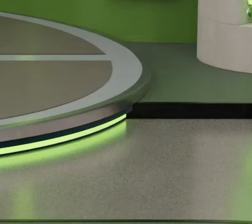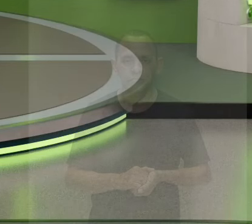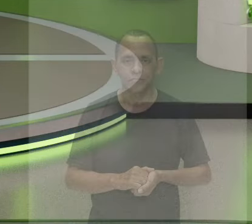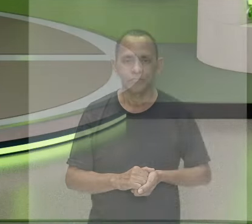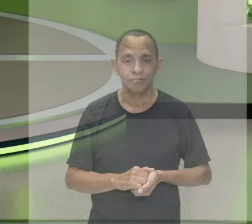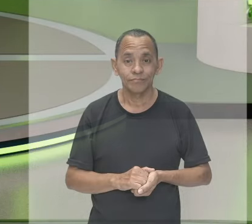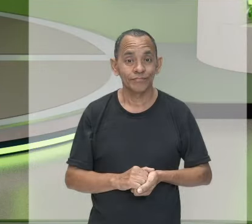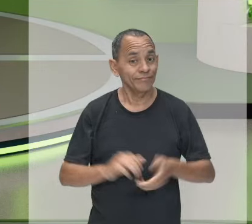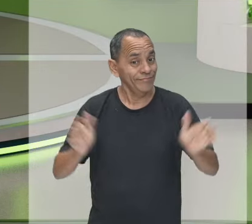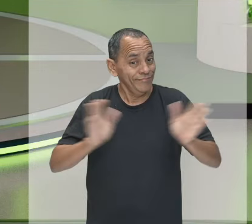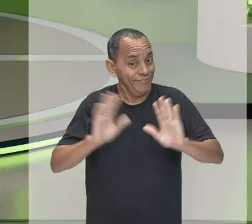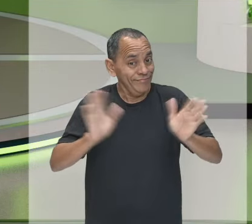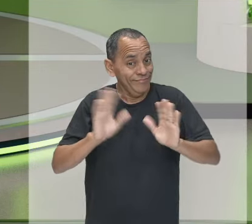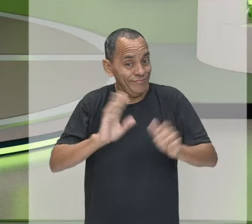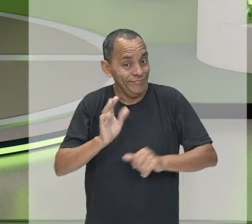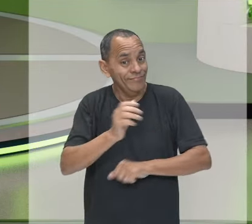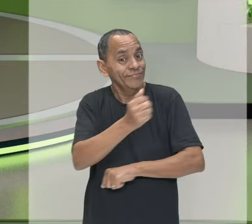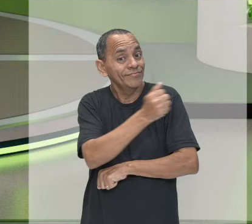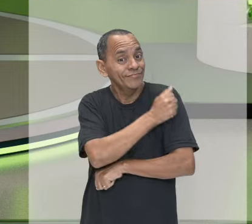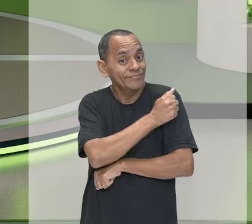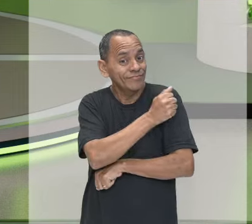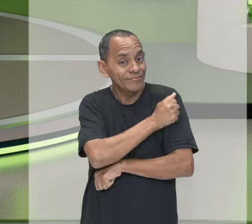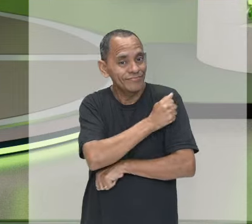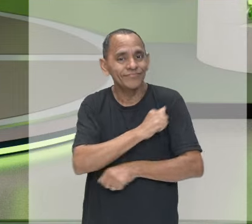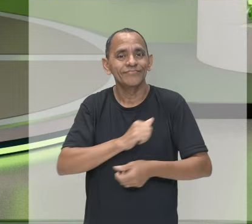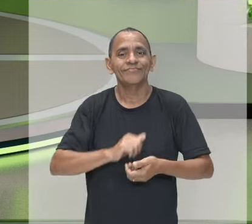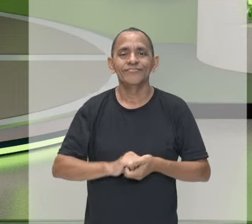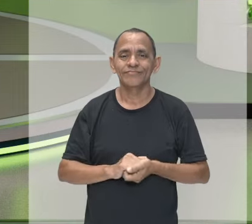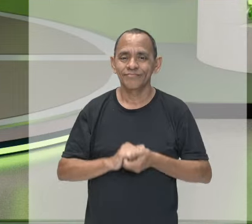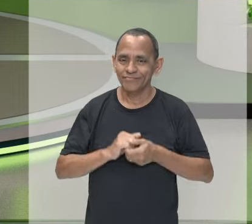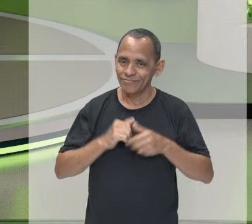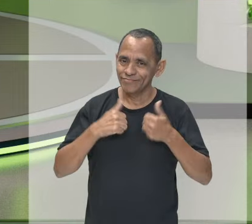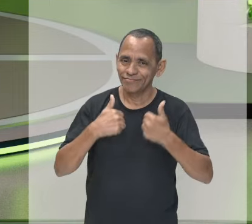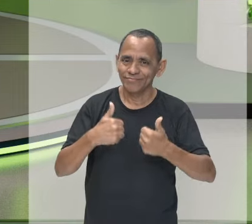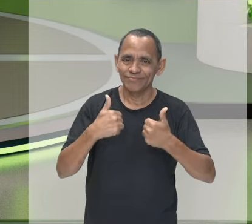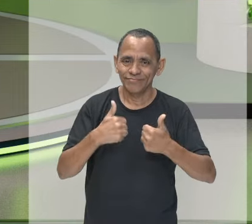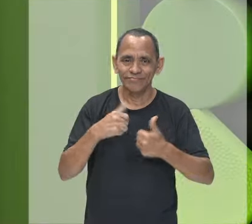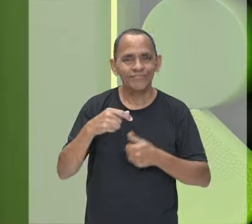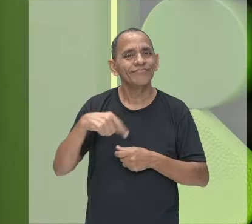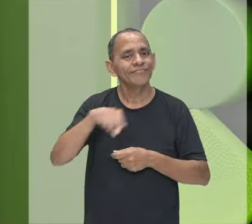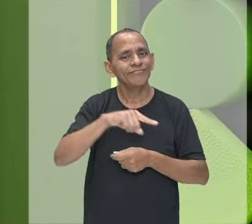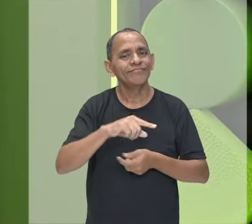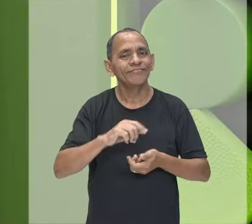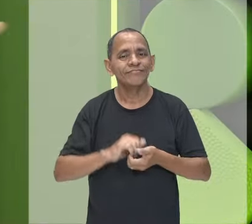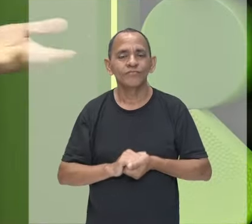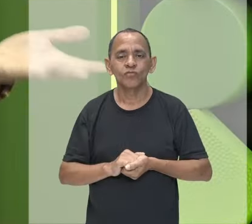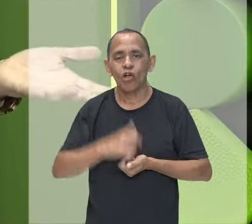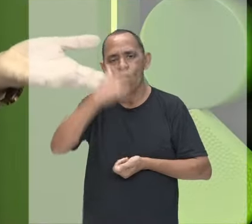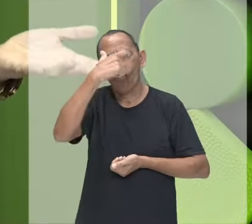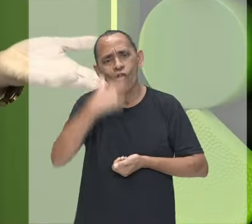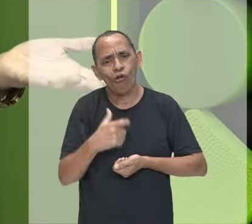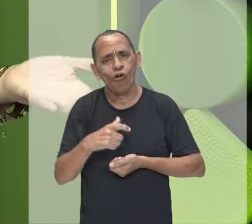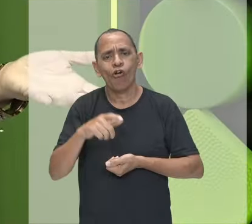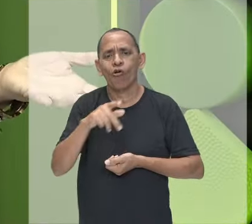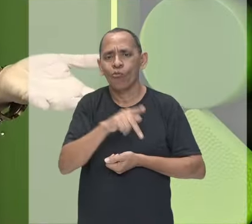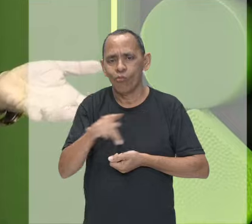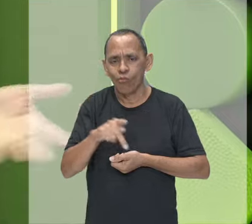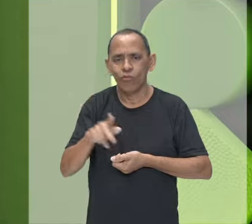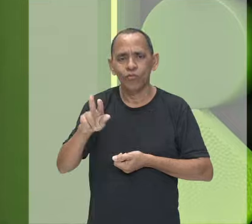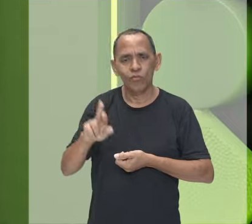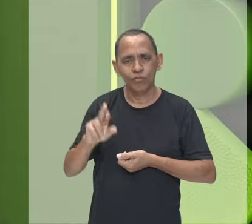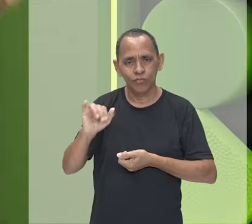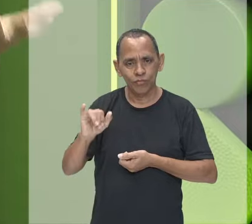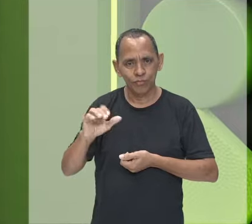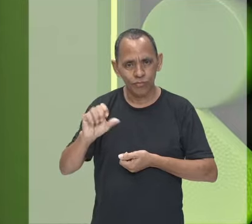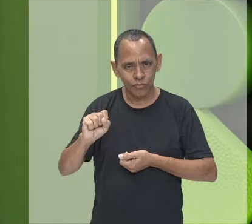Olá, meus queridos! Tudo bem com vocês? Eu sou a professora Rizolda Farias